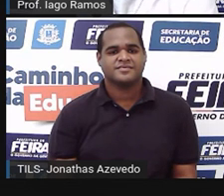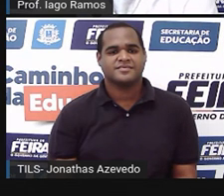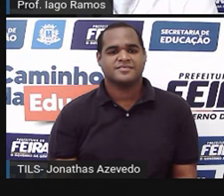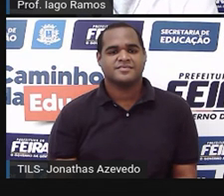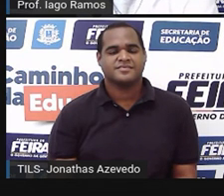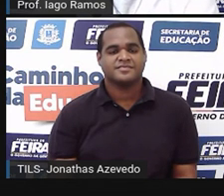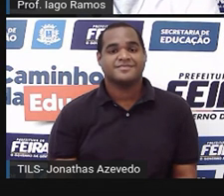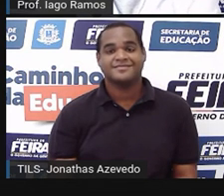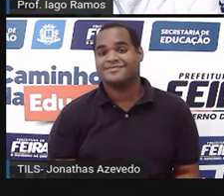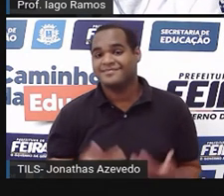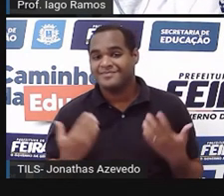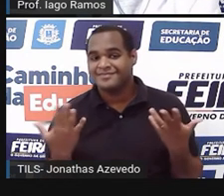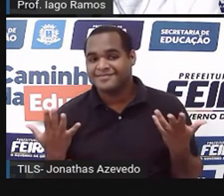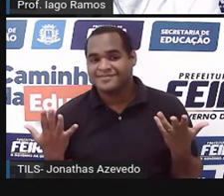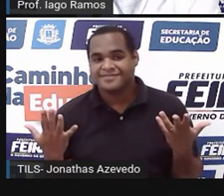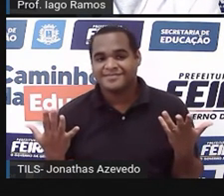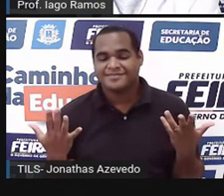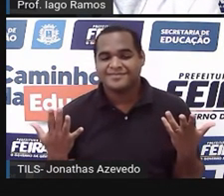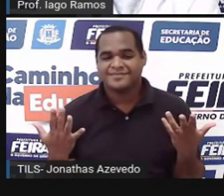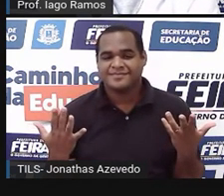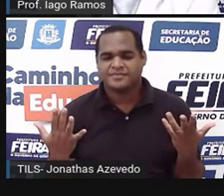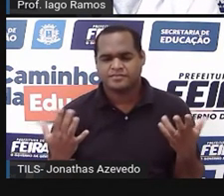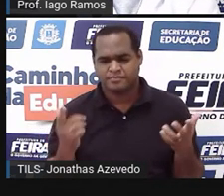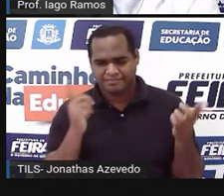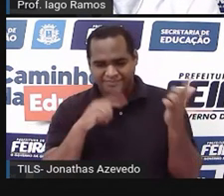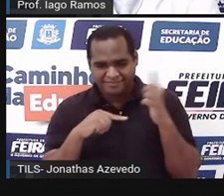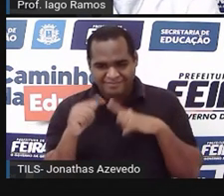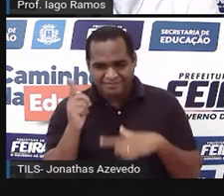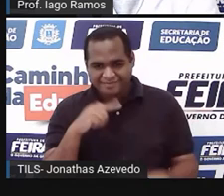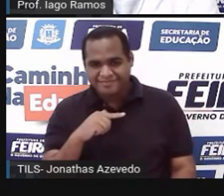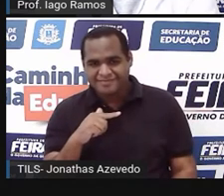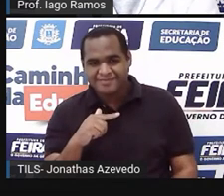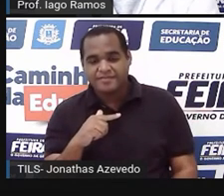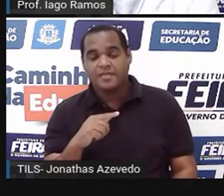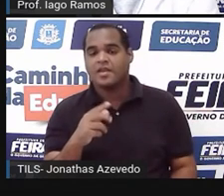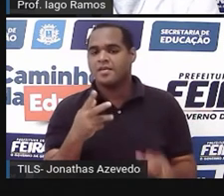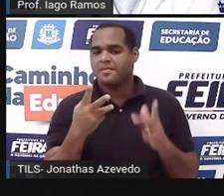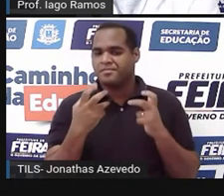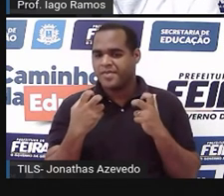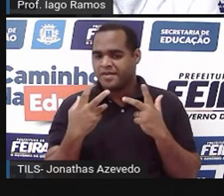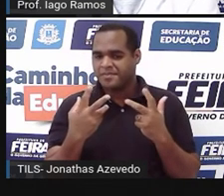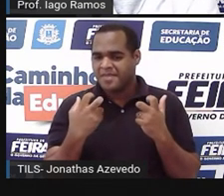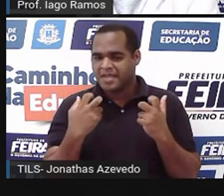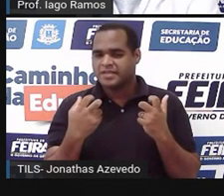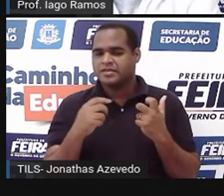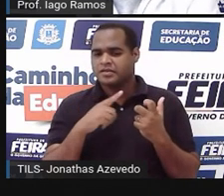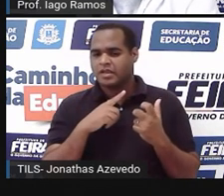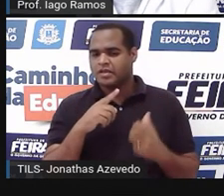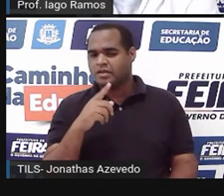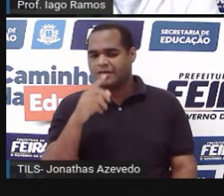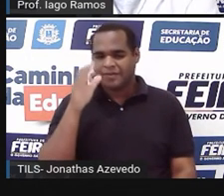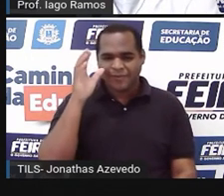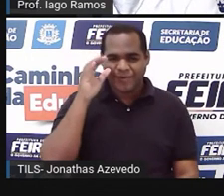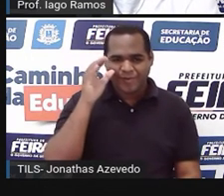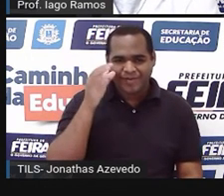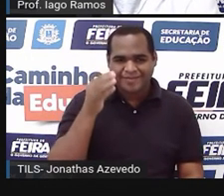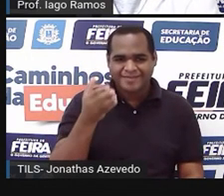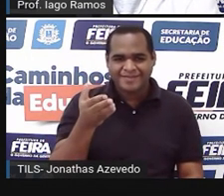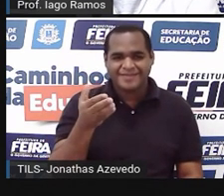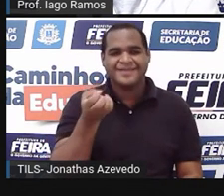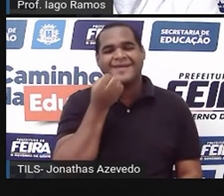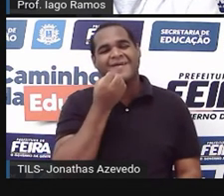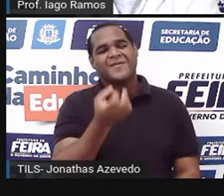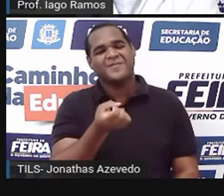E aí conseguiu percebeu não é curioso é